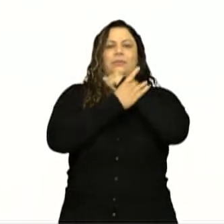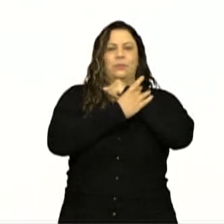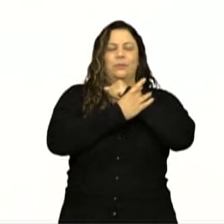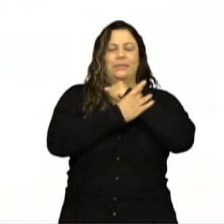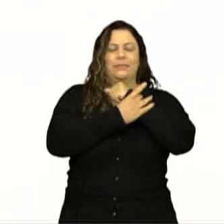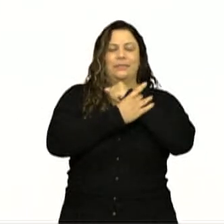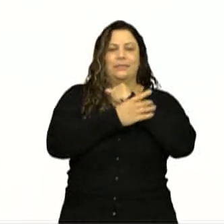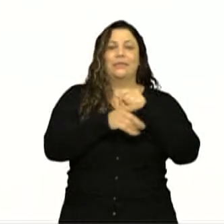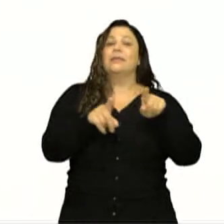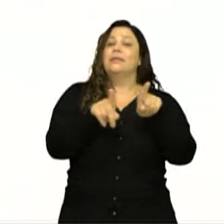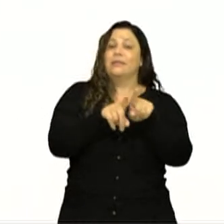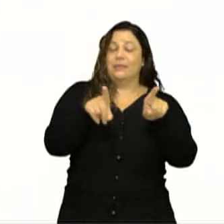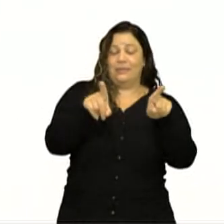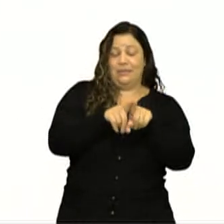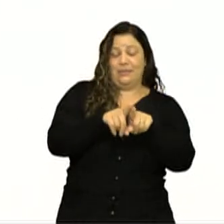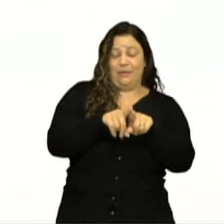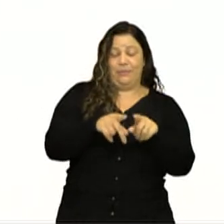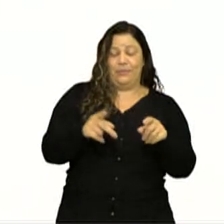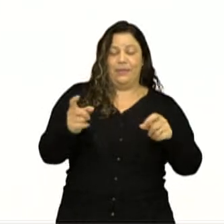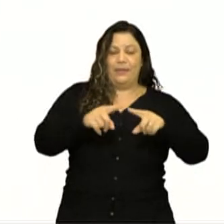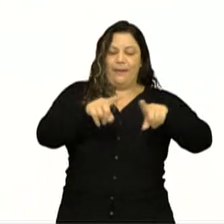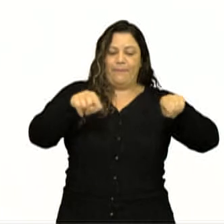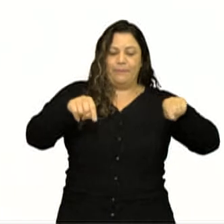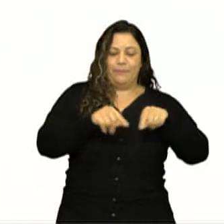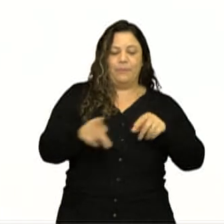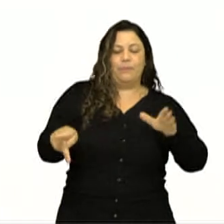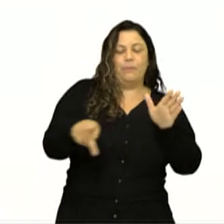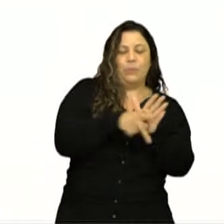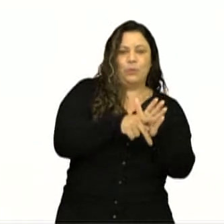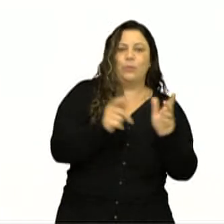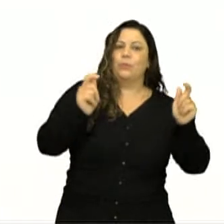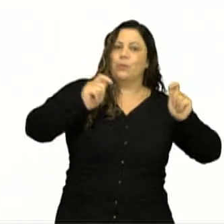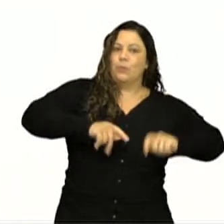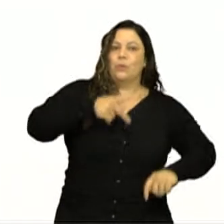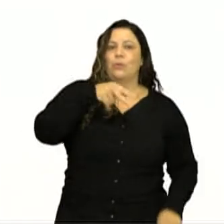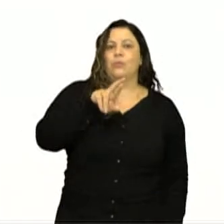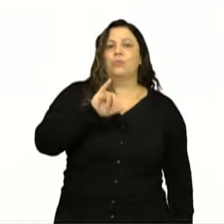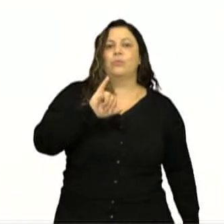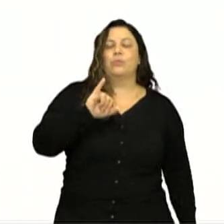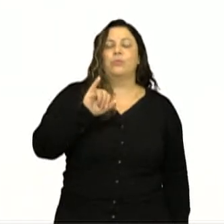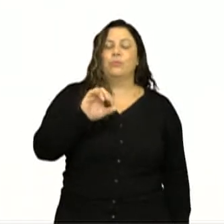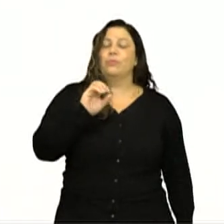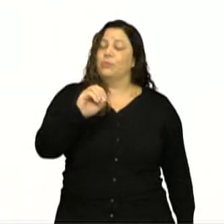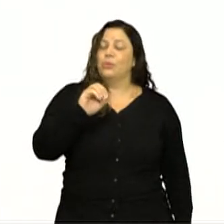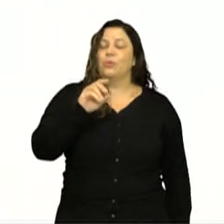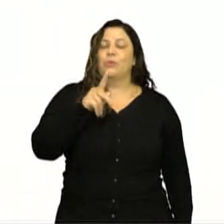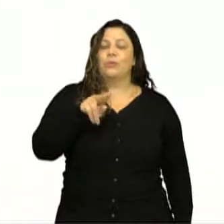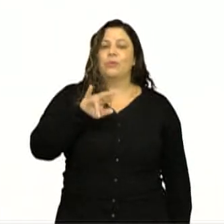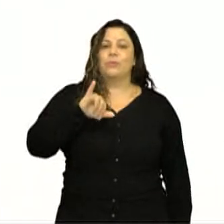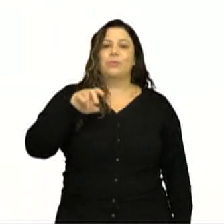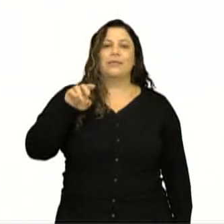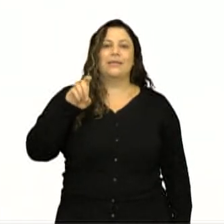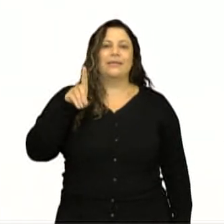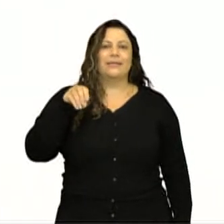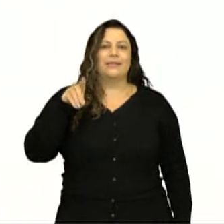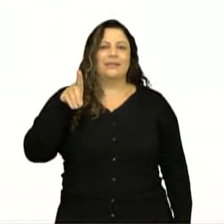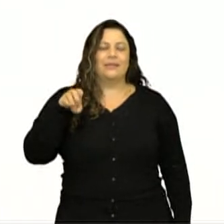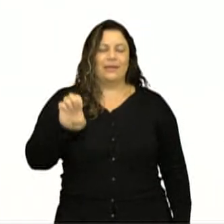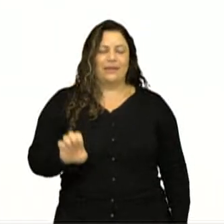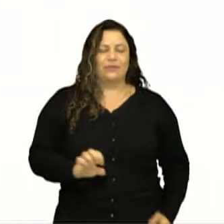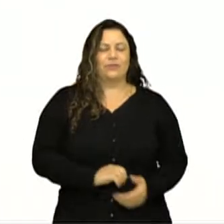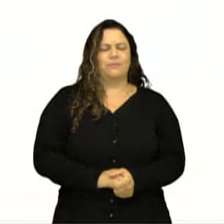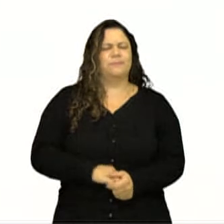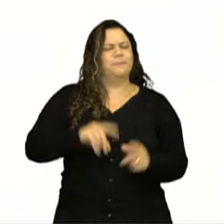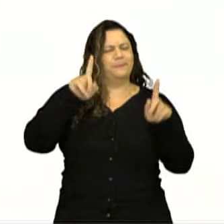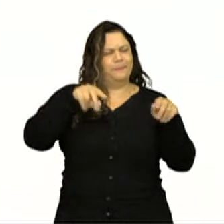propriedade. Só nesse comecinho aí a gente já tem uma noção então da importância desse